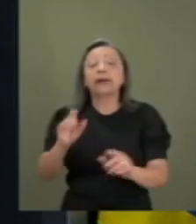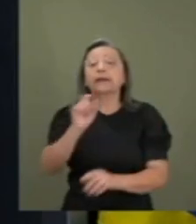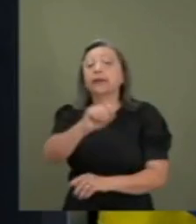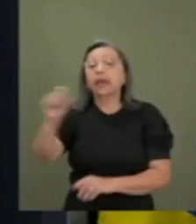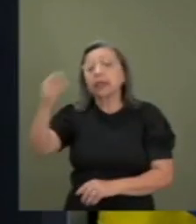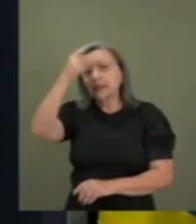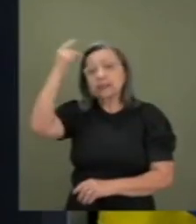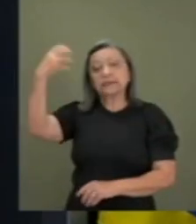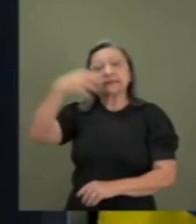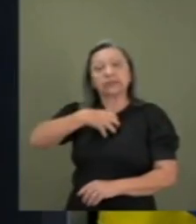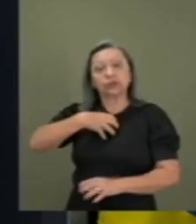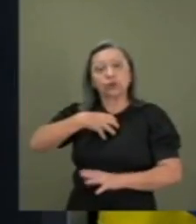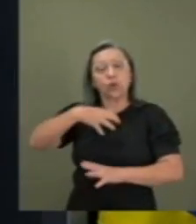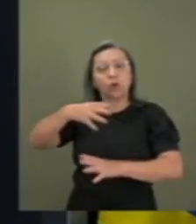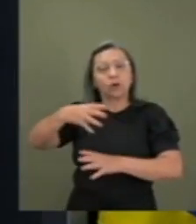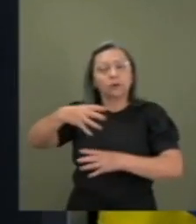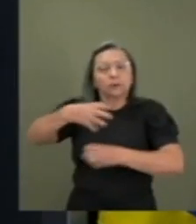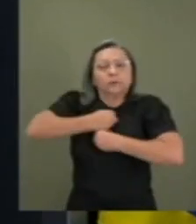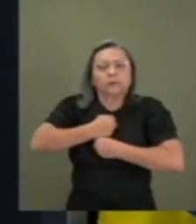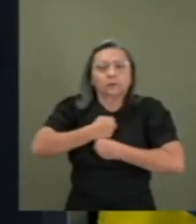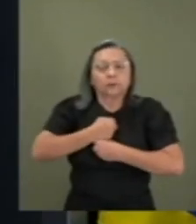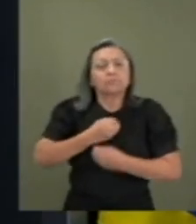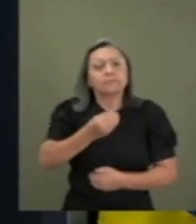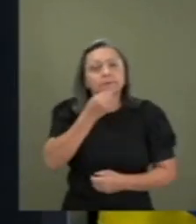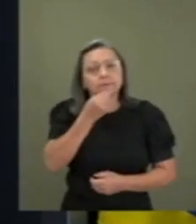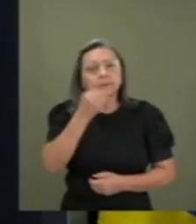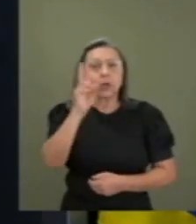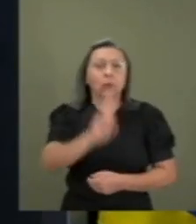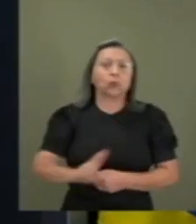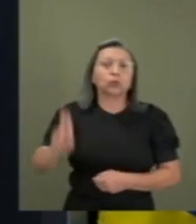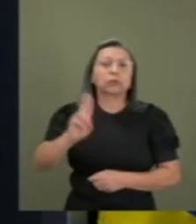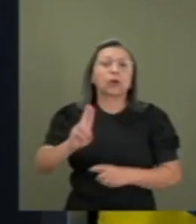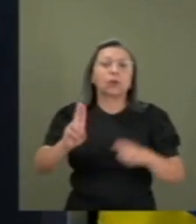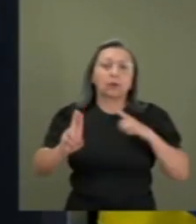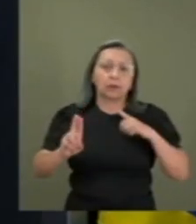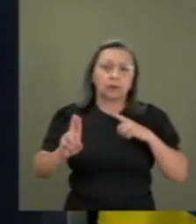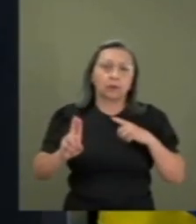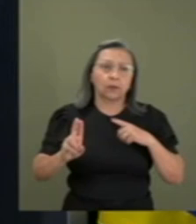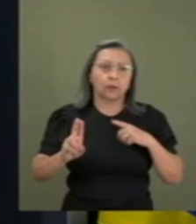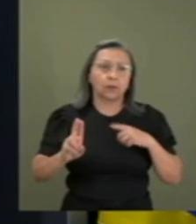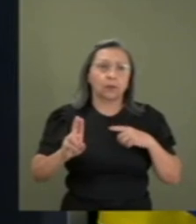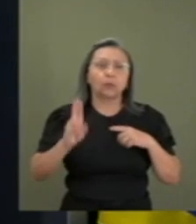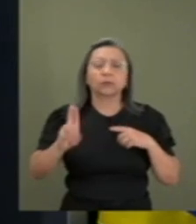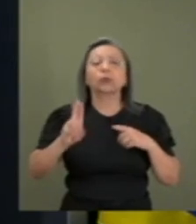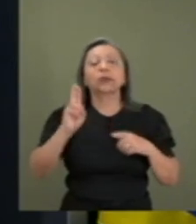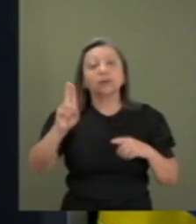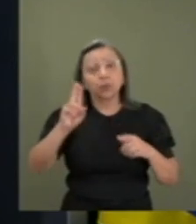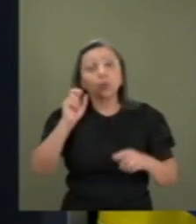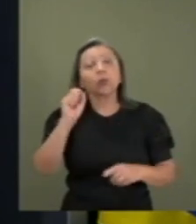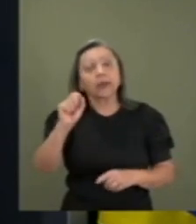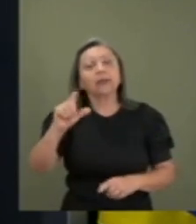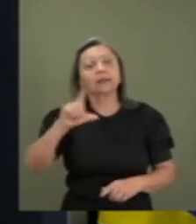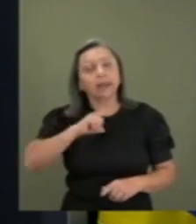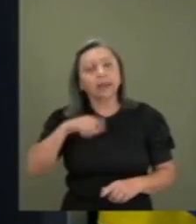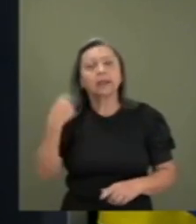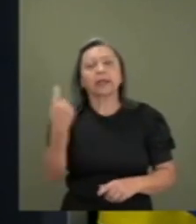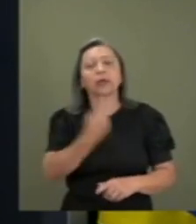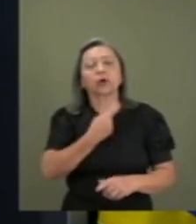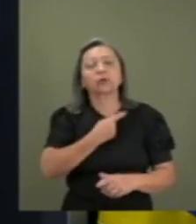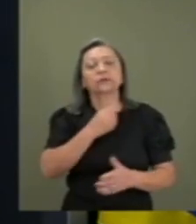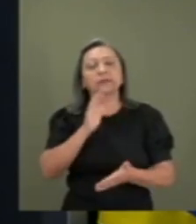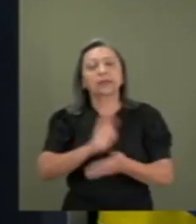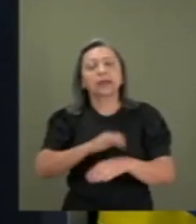sentiu ofendido deveria ter usado o que está no nosso ordenamento jurídico para